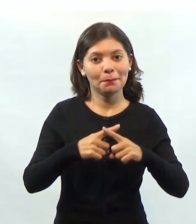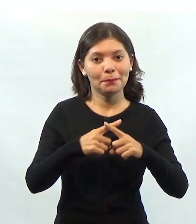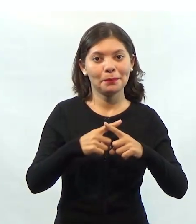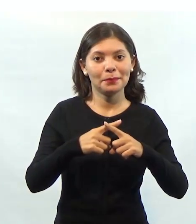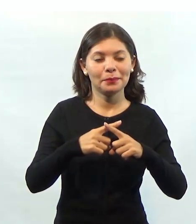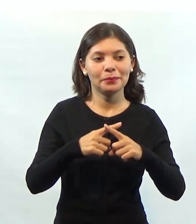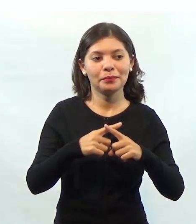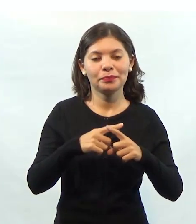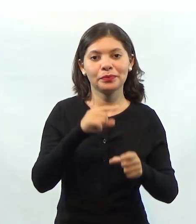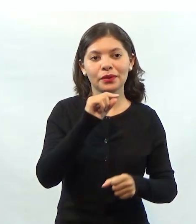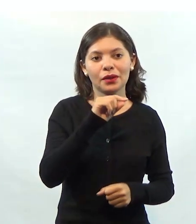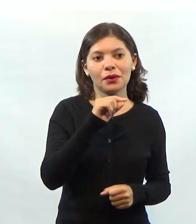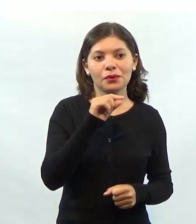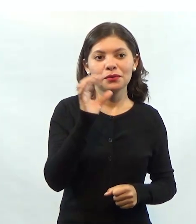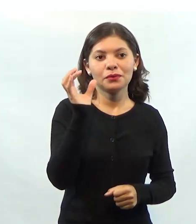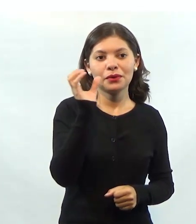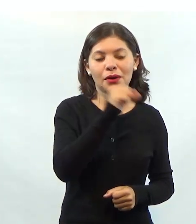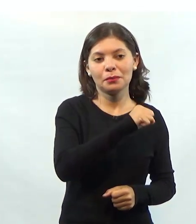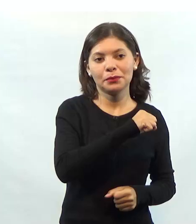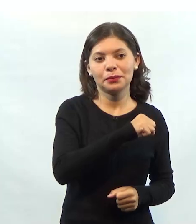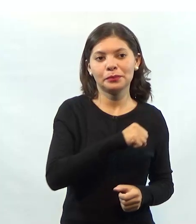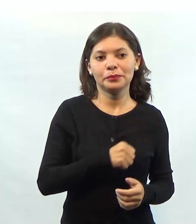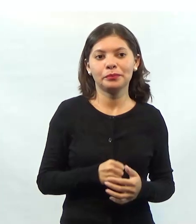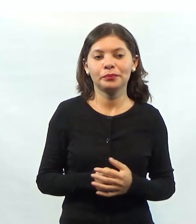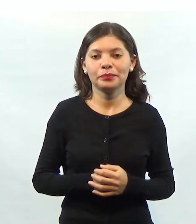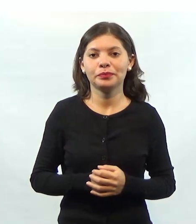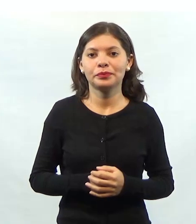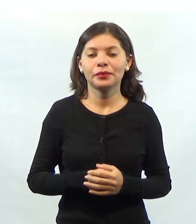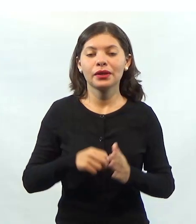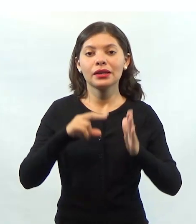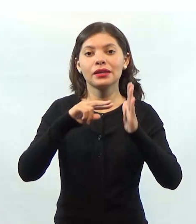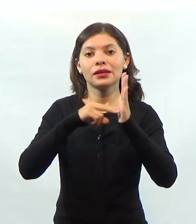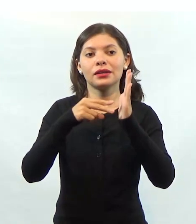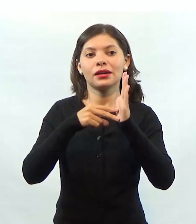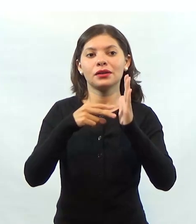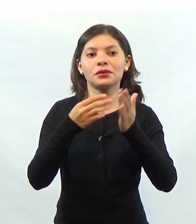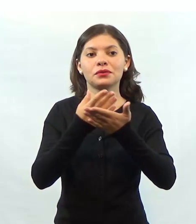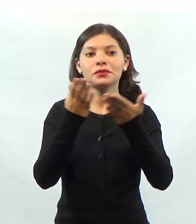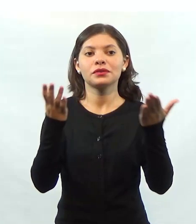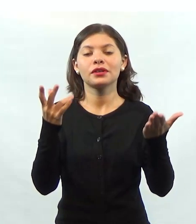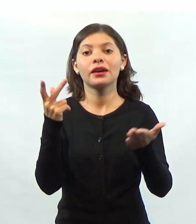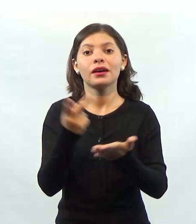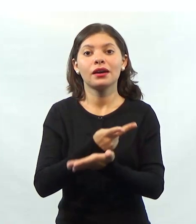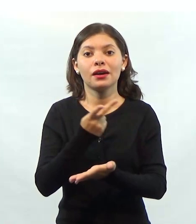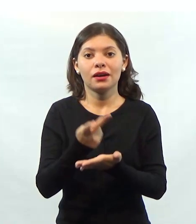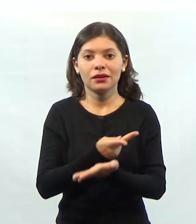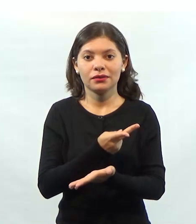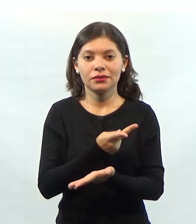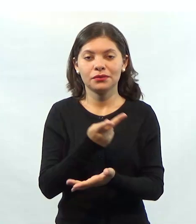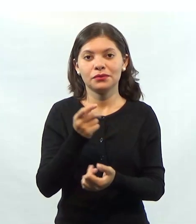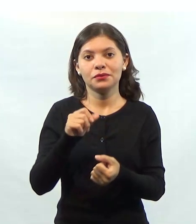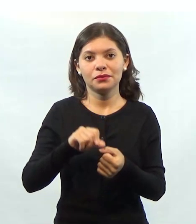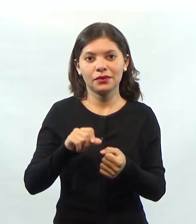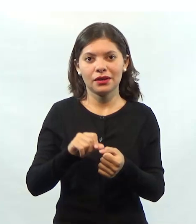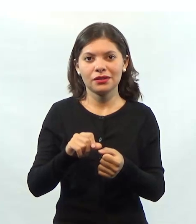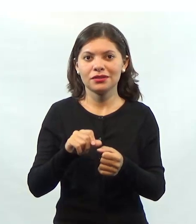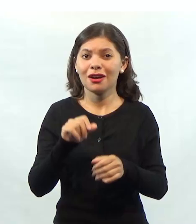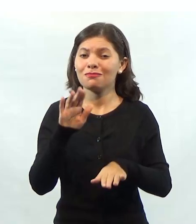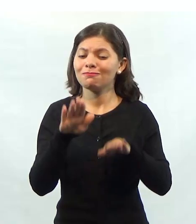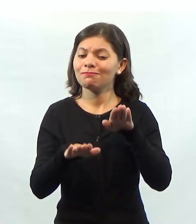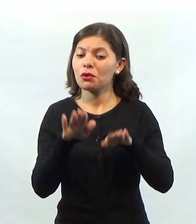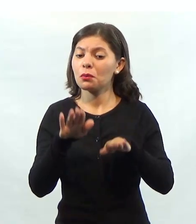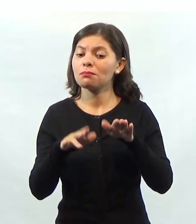eficiente, mas não foi eficaz. Ou seja, você faz o errado, você fez alguma